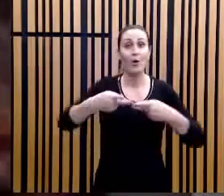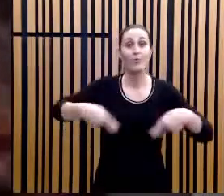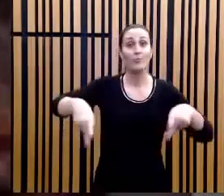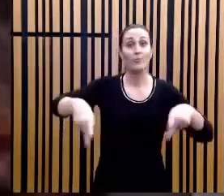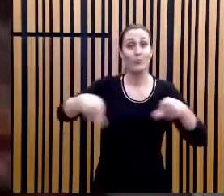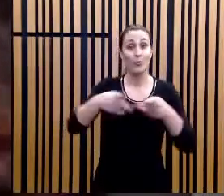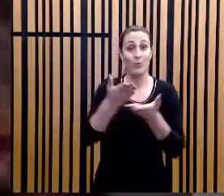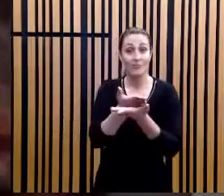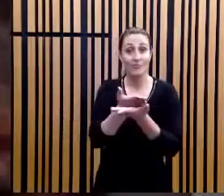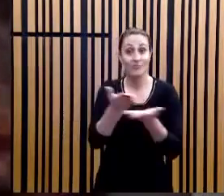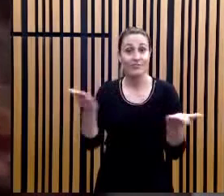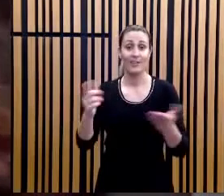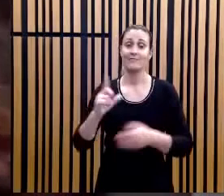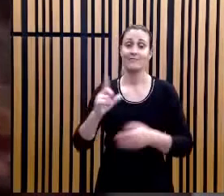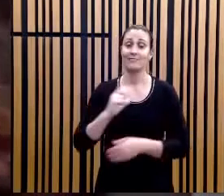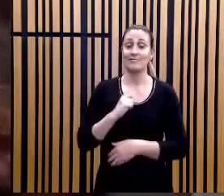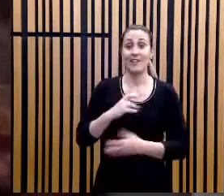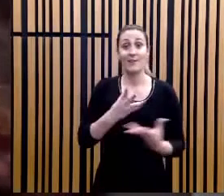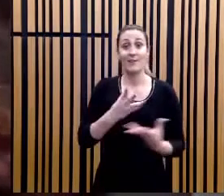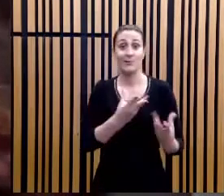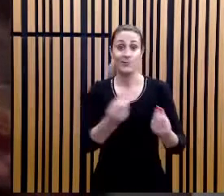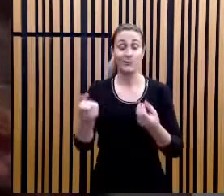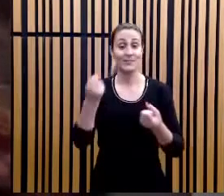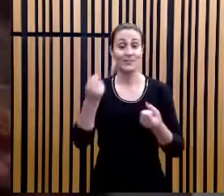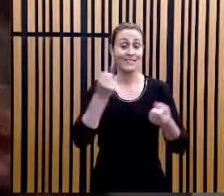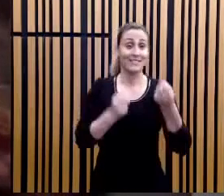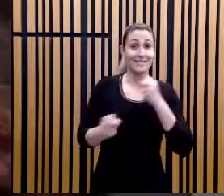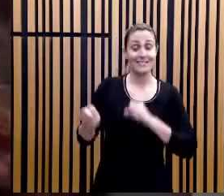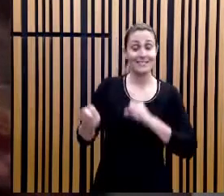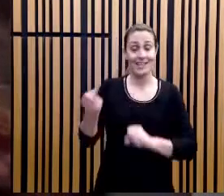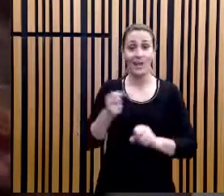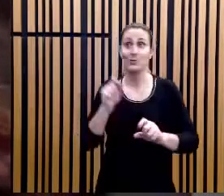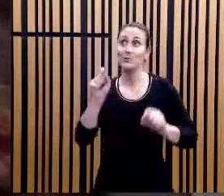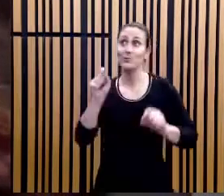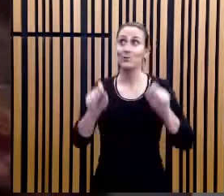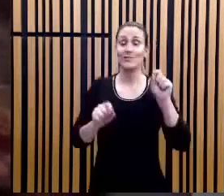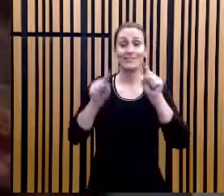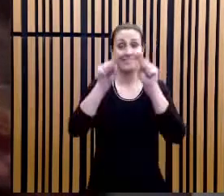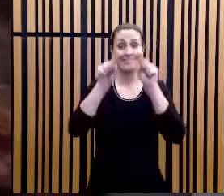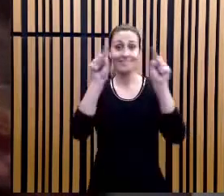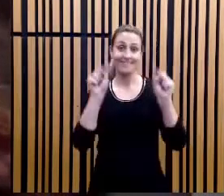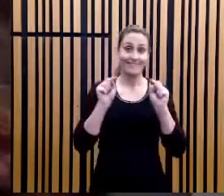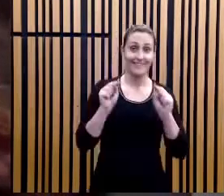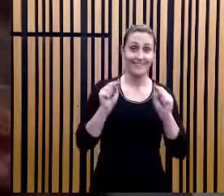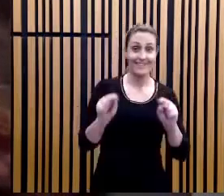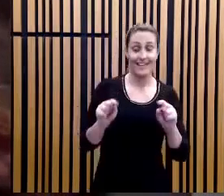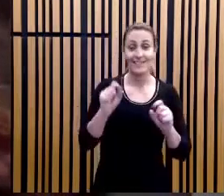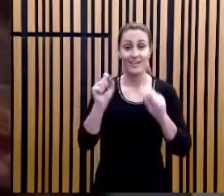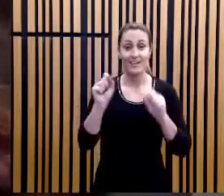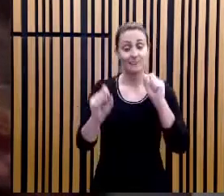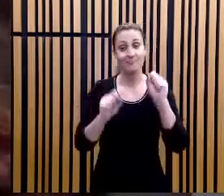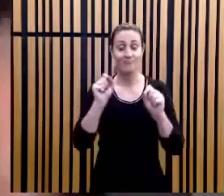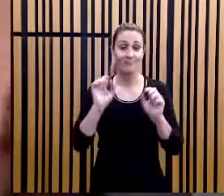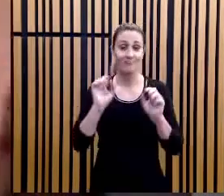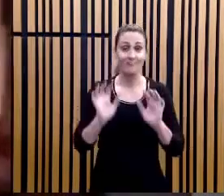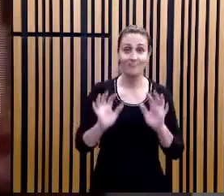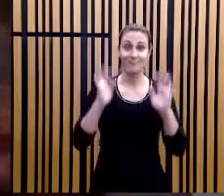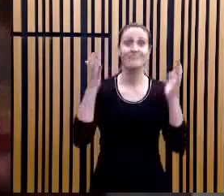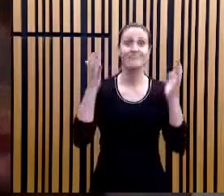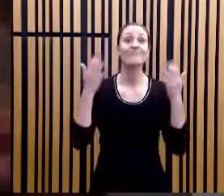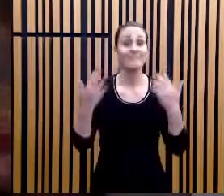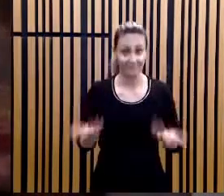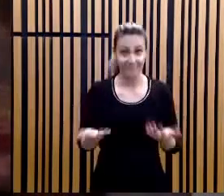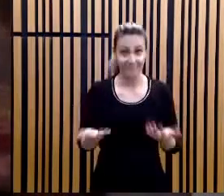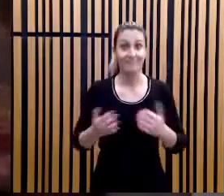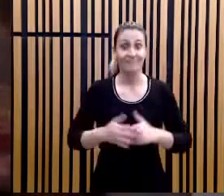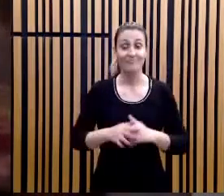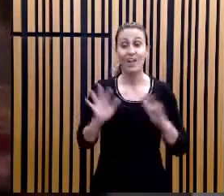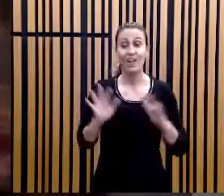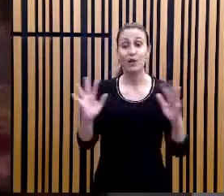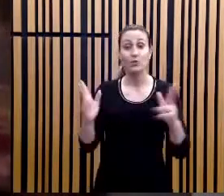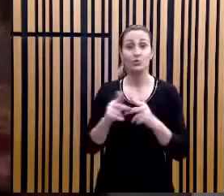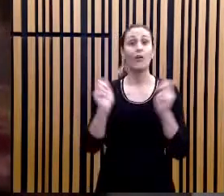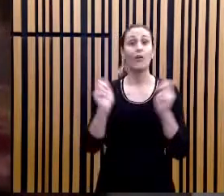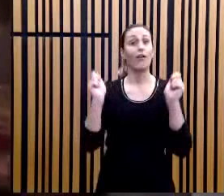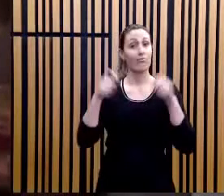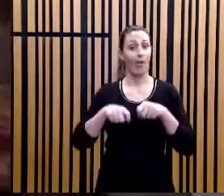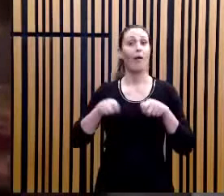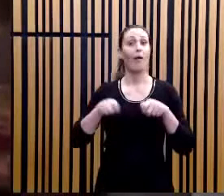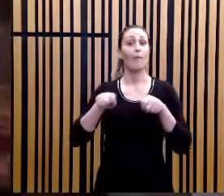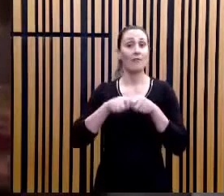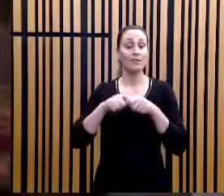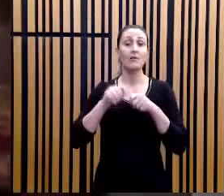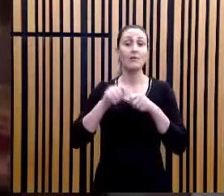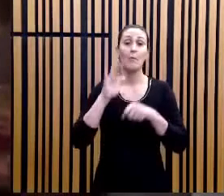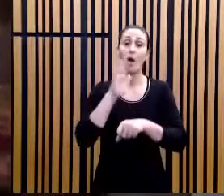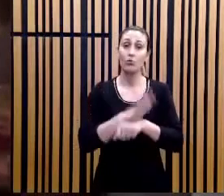público tão revestido de ansiedade, de incerteza, de insegurança, e tudo que a gente pode fazer para ajudar as pessoas que estão